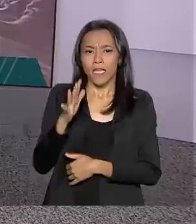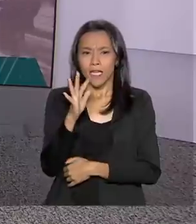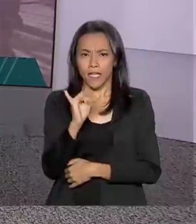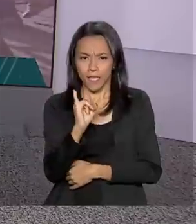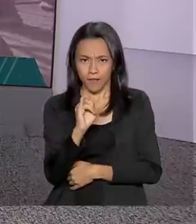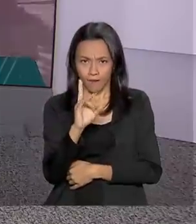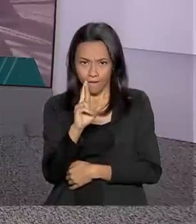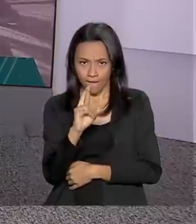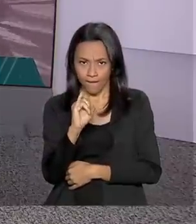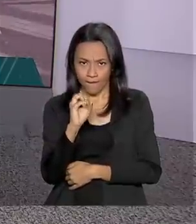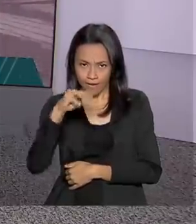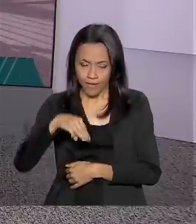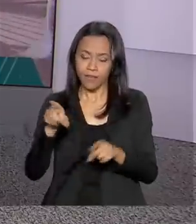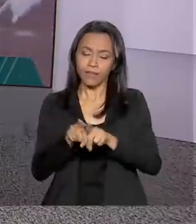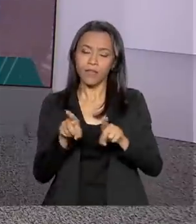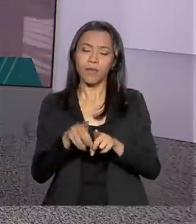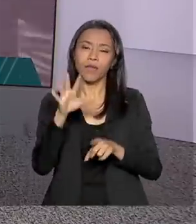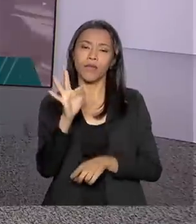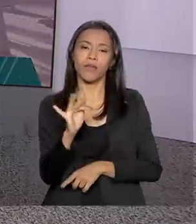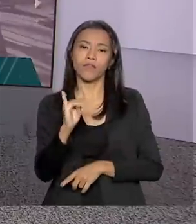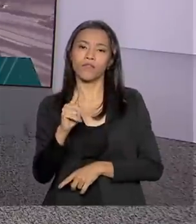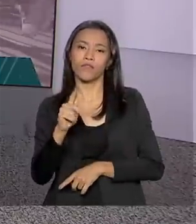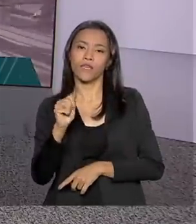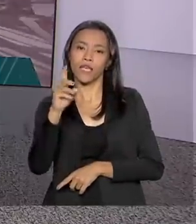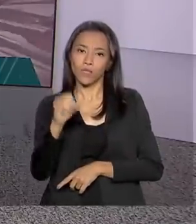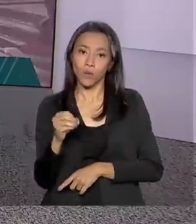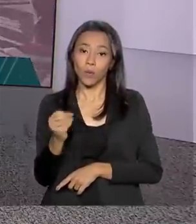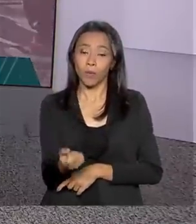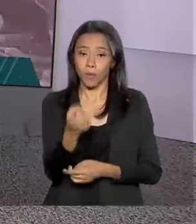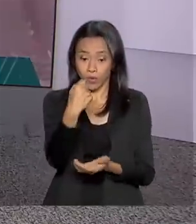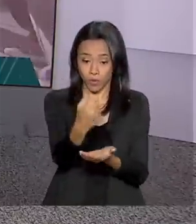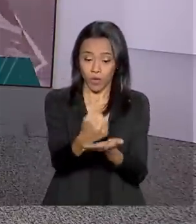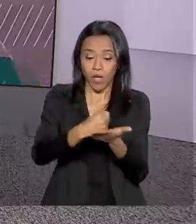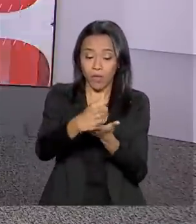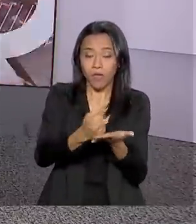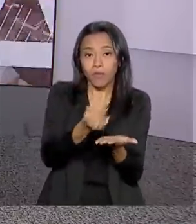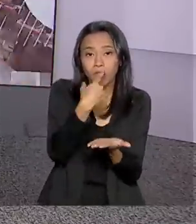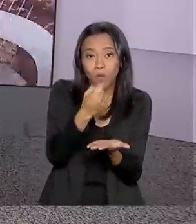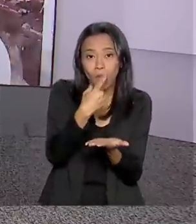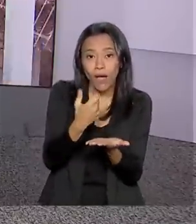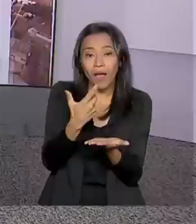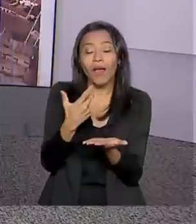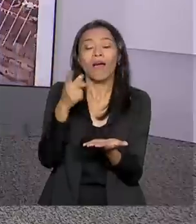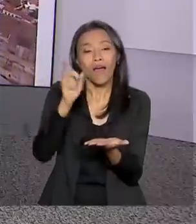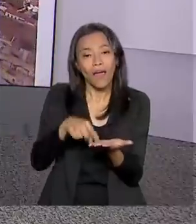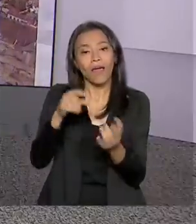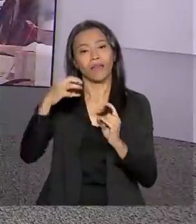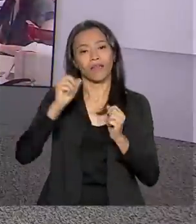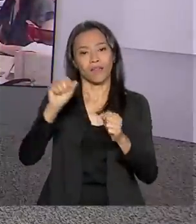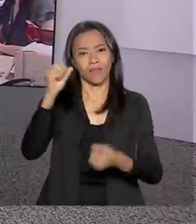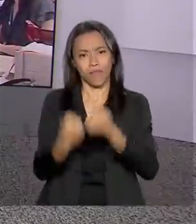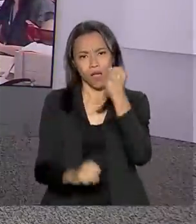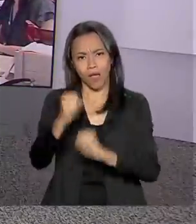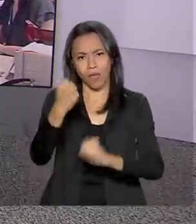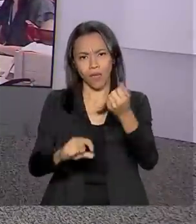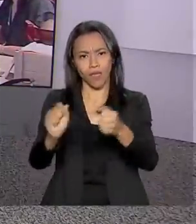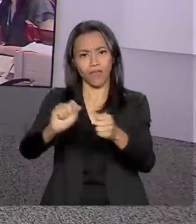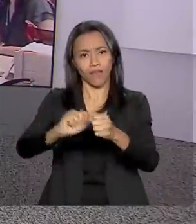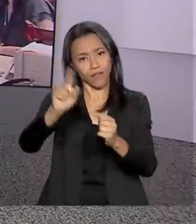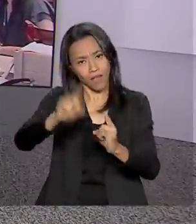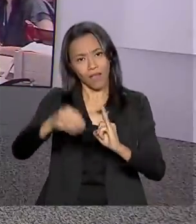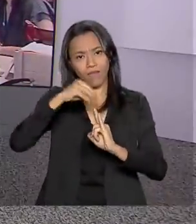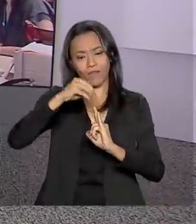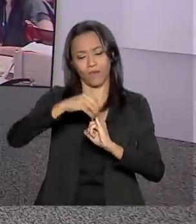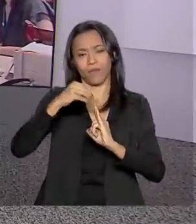O medicamento essencial para evitar a rejeição do órgão doado passa a ser produzido pela Fiocruz. Vamos então até o Rio de Janeiro porque o Marcelo